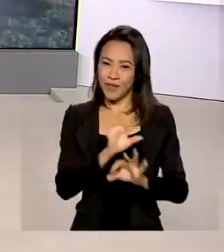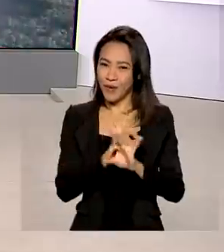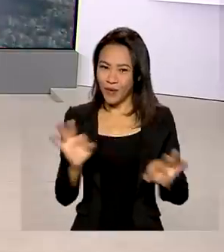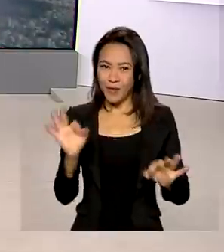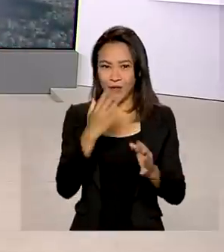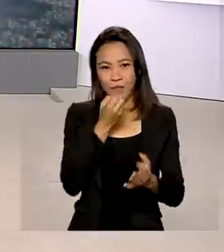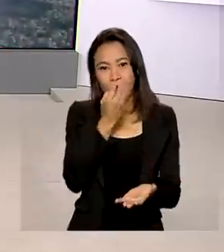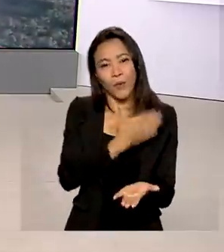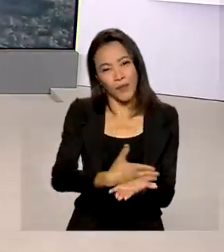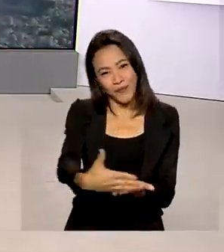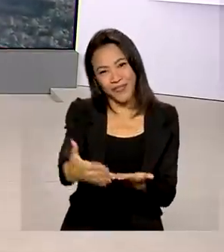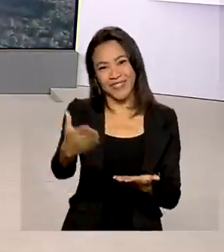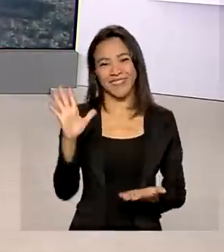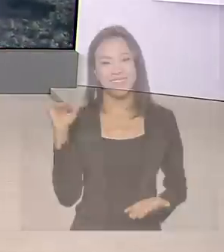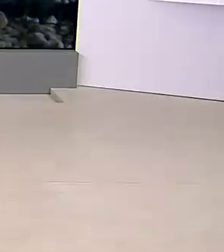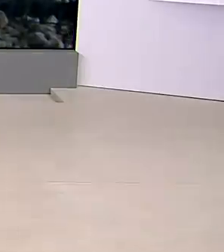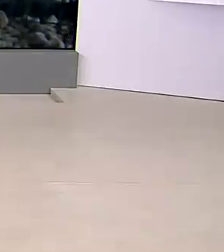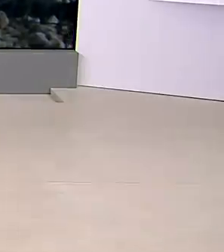início de semana. Tchau, tchau.